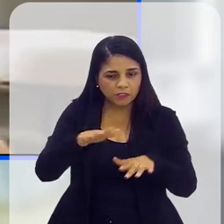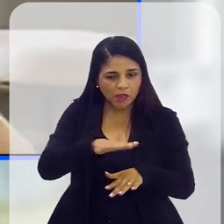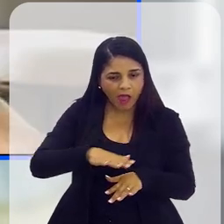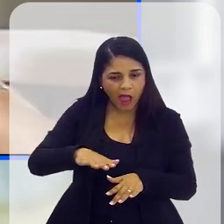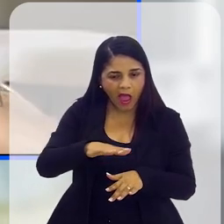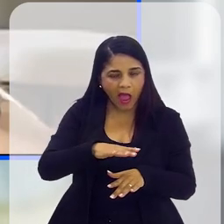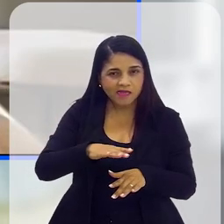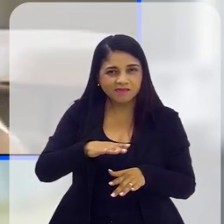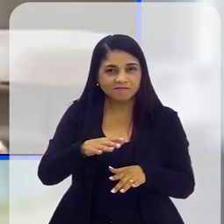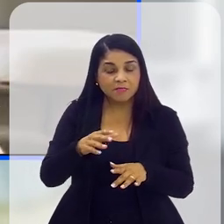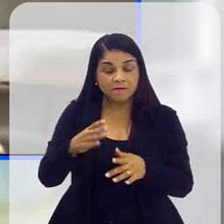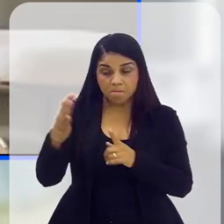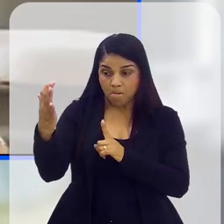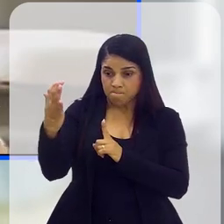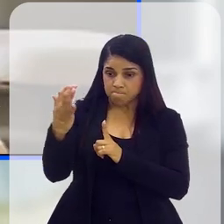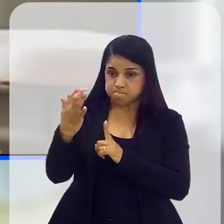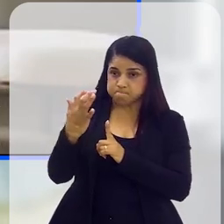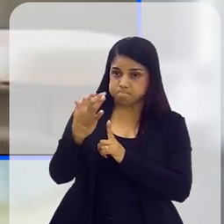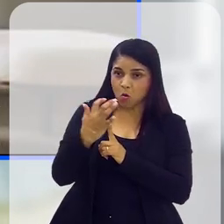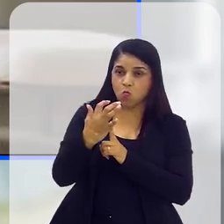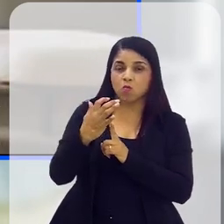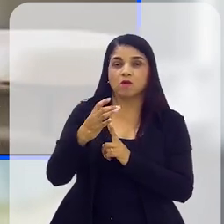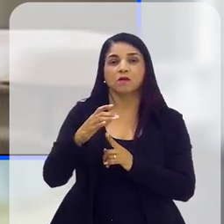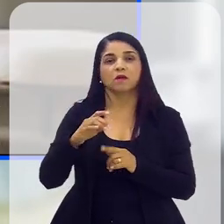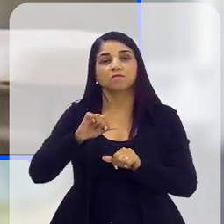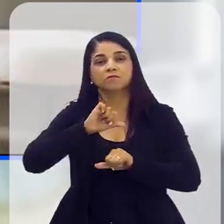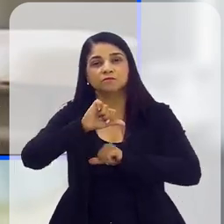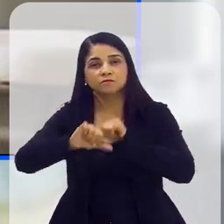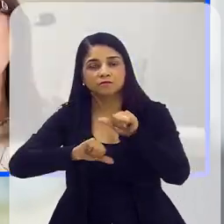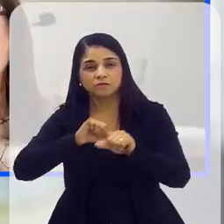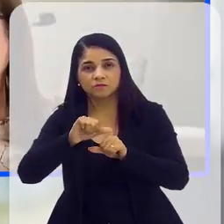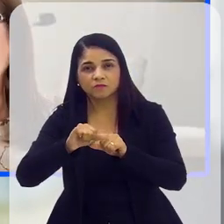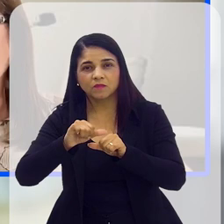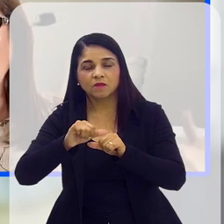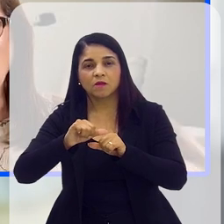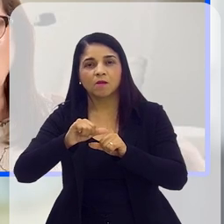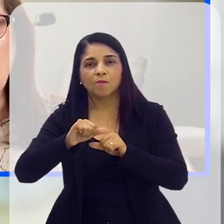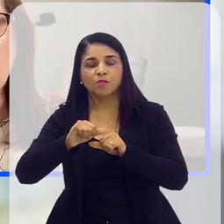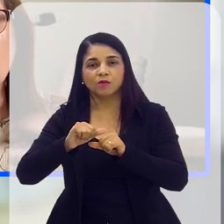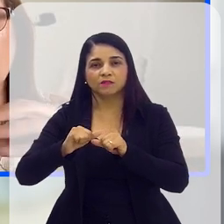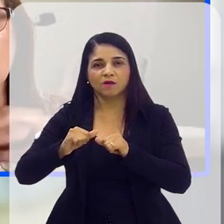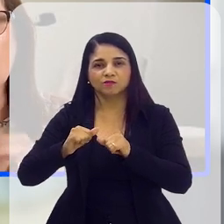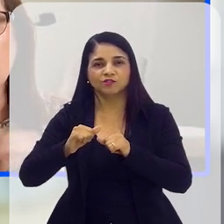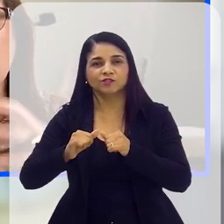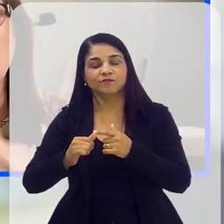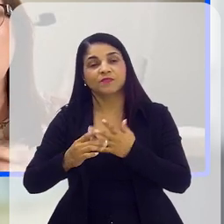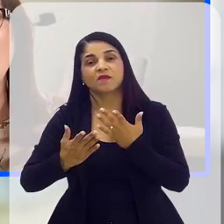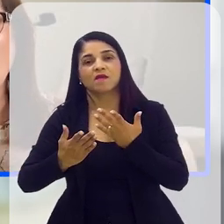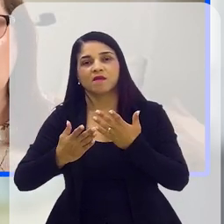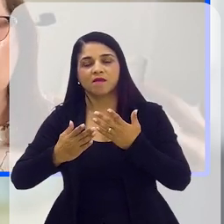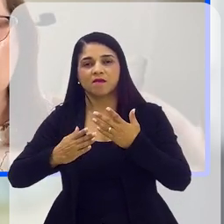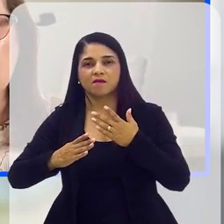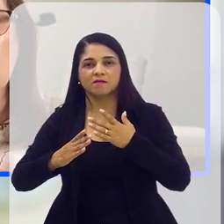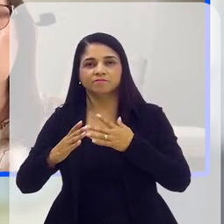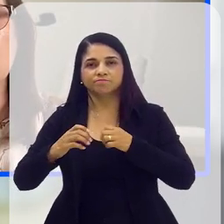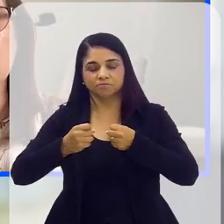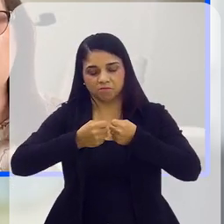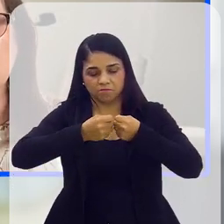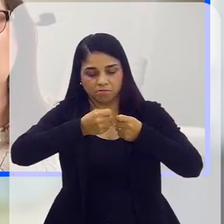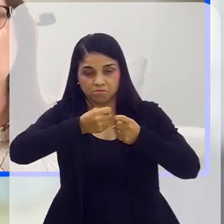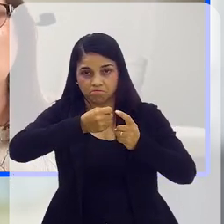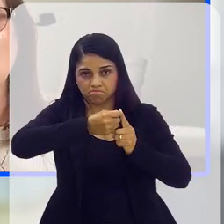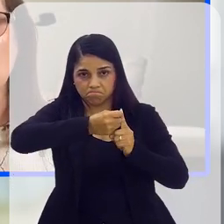naturais, elas tendem a ter uma pressão muito grande e isso pode gerar burnout. a dificuldade na relação, o clima